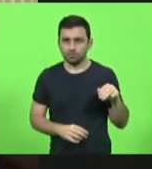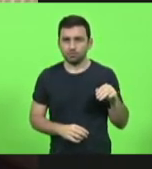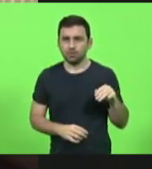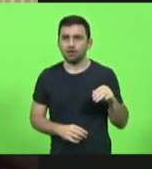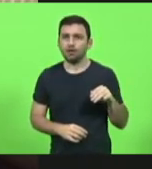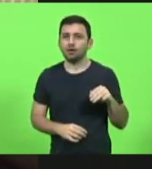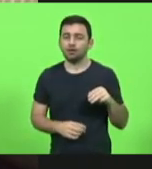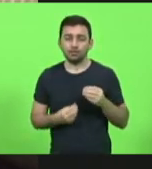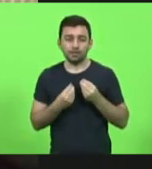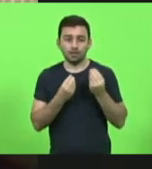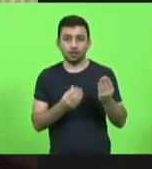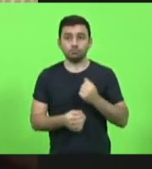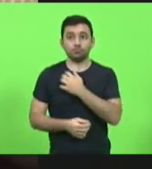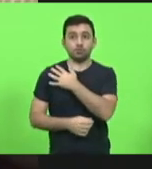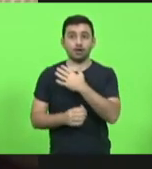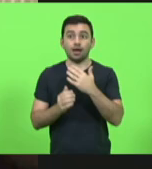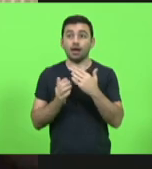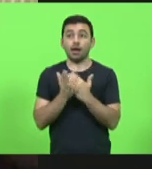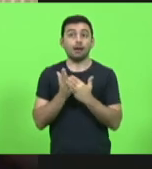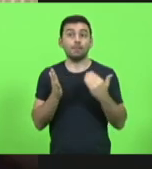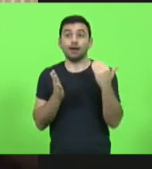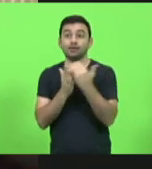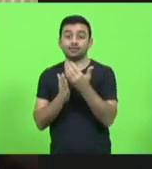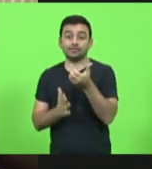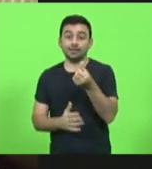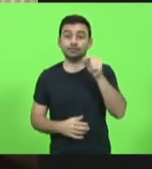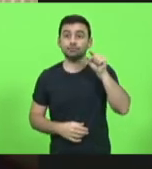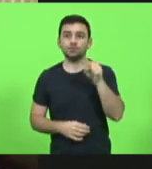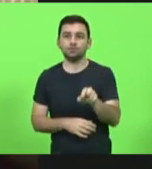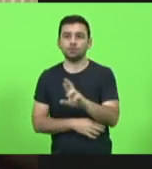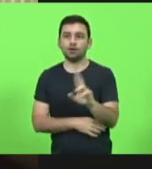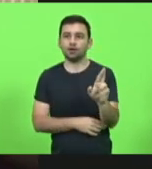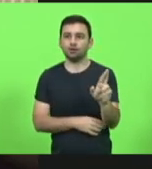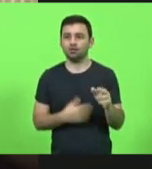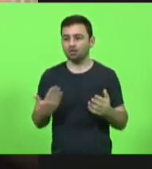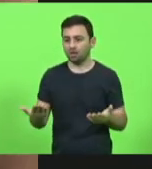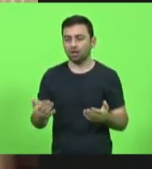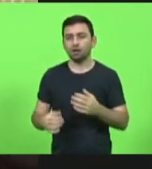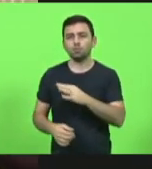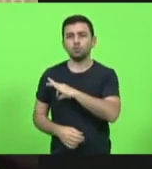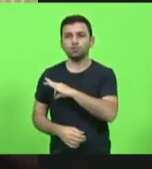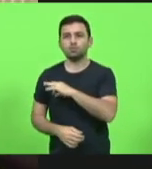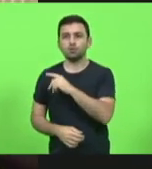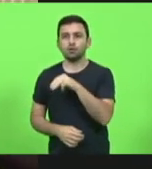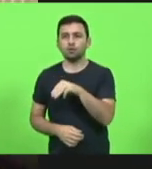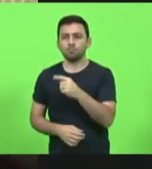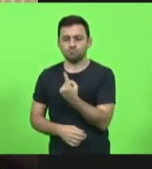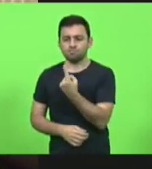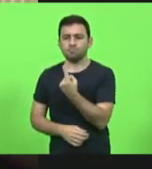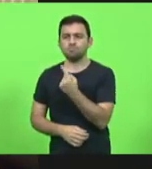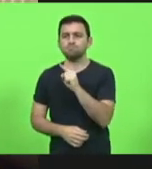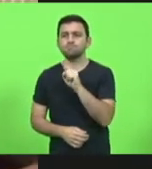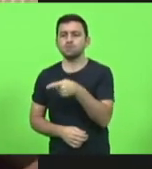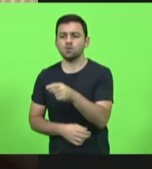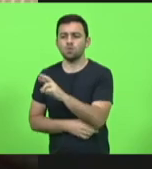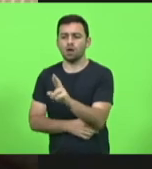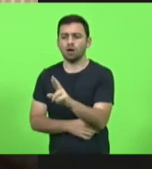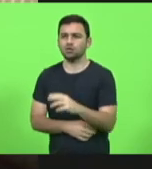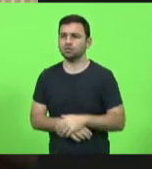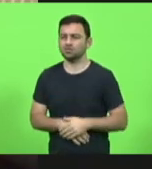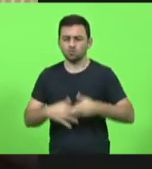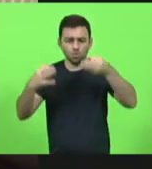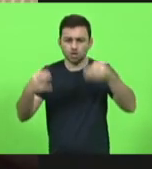para o coronel uma diferença de quase 6 mil reais e, por praça, pouco menos de mil reais. Isso não é justo.